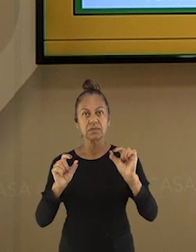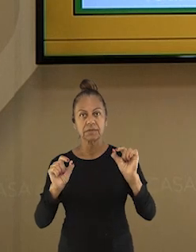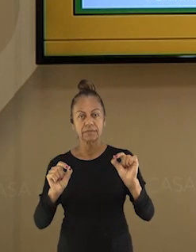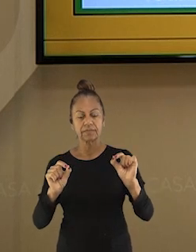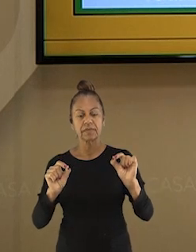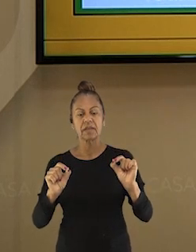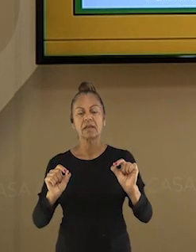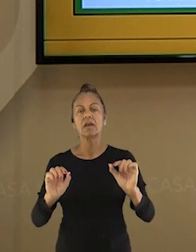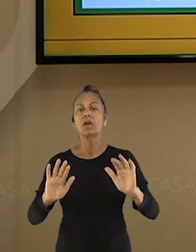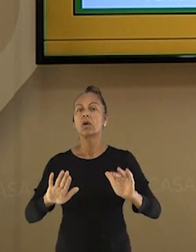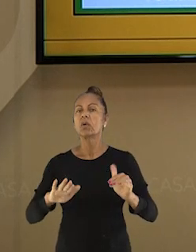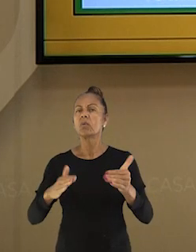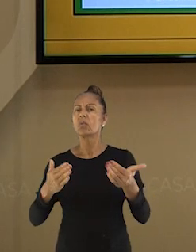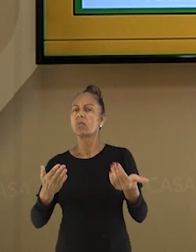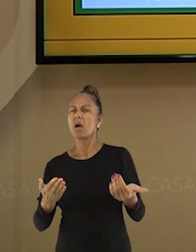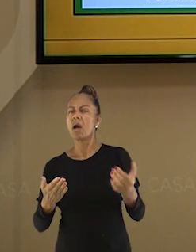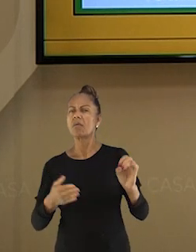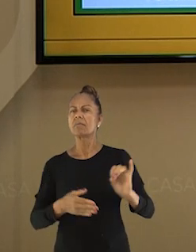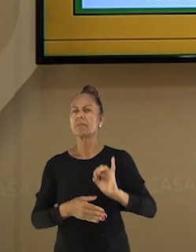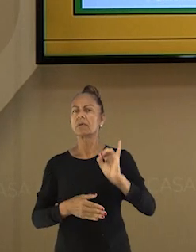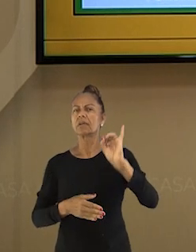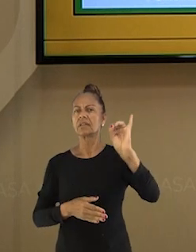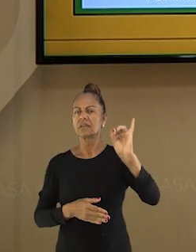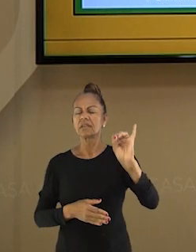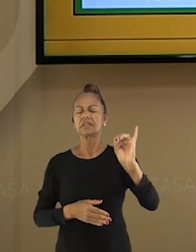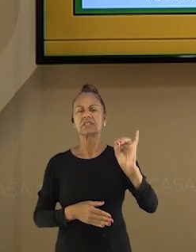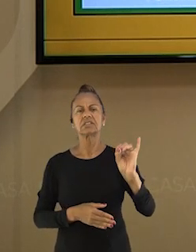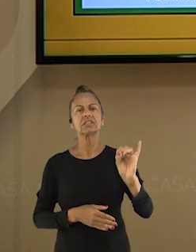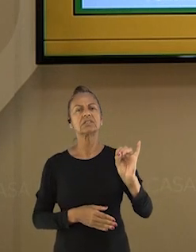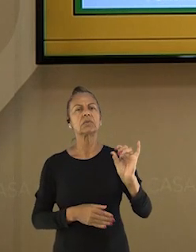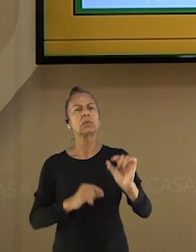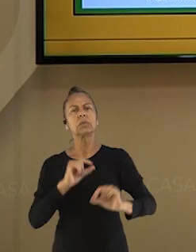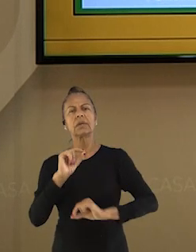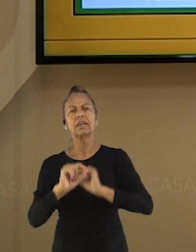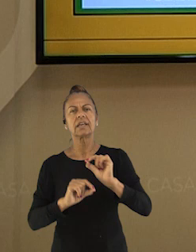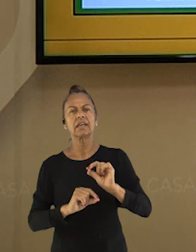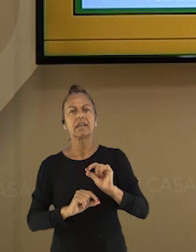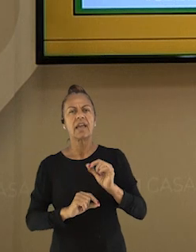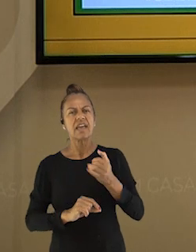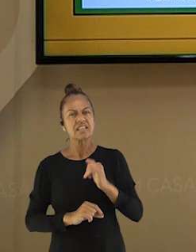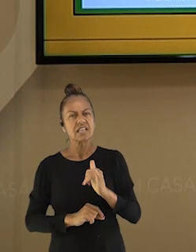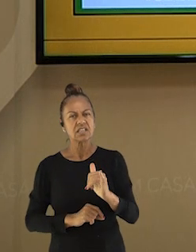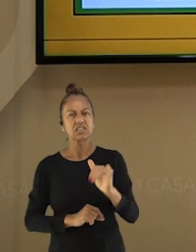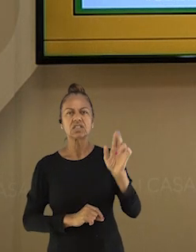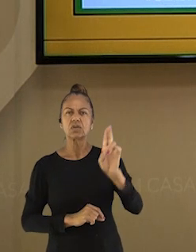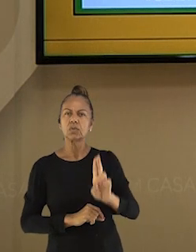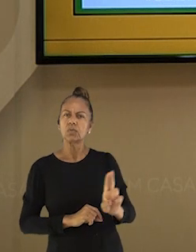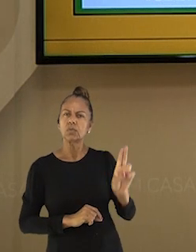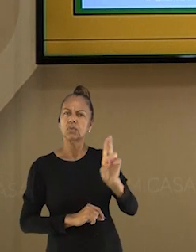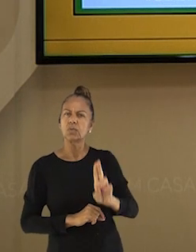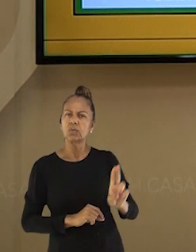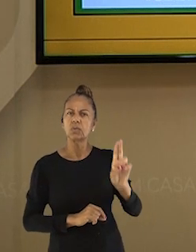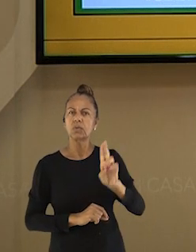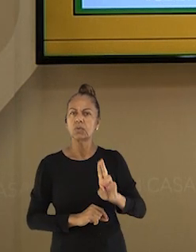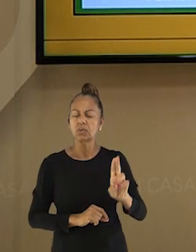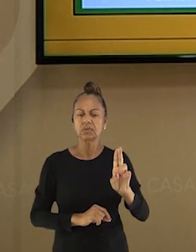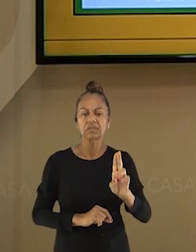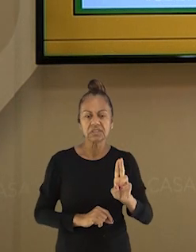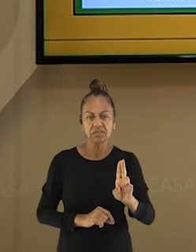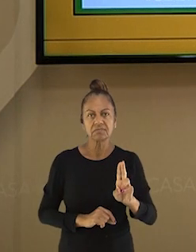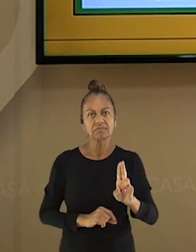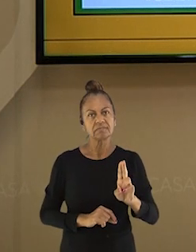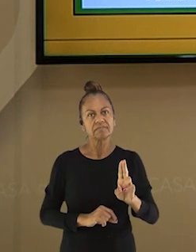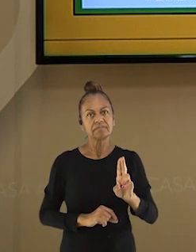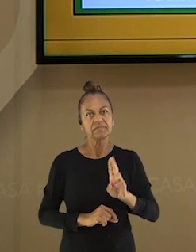a seguinte. Qual é a importância do consumo responsável de energia? Essa atividade poderá ser